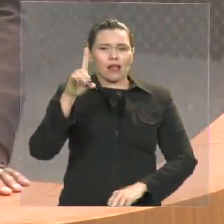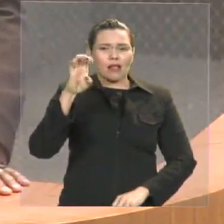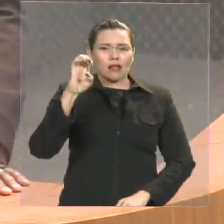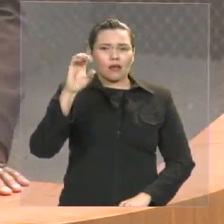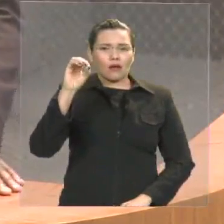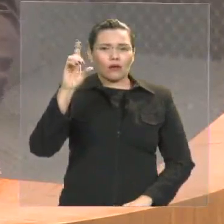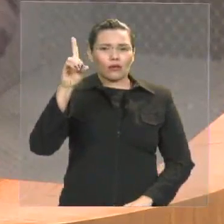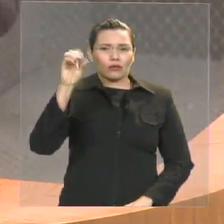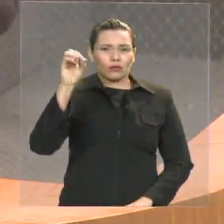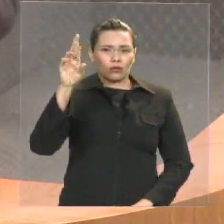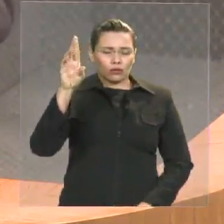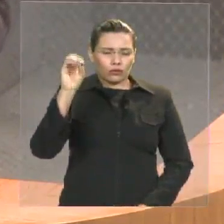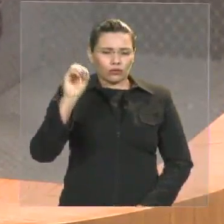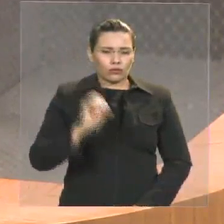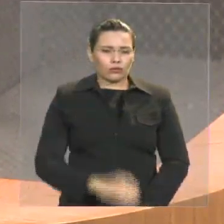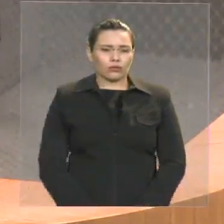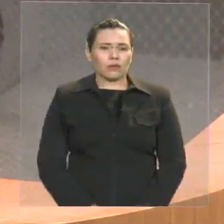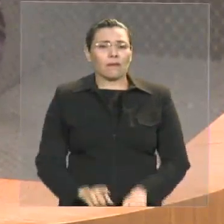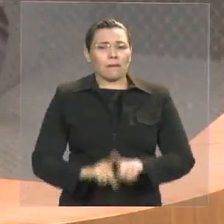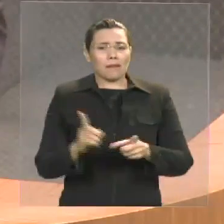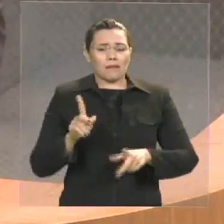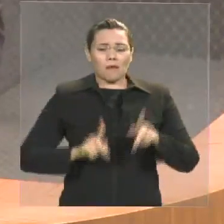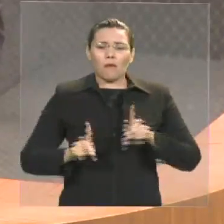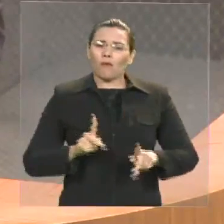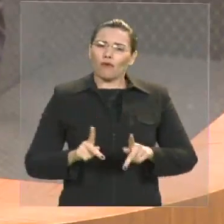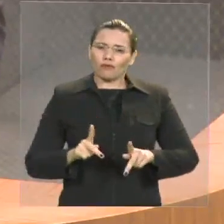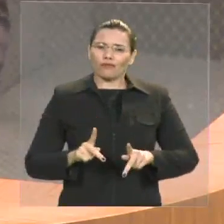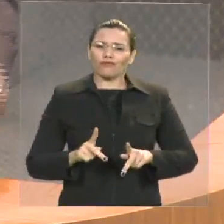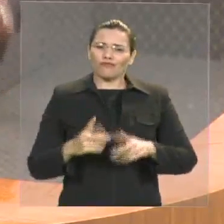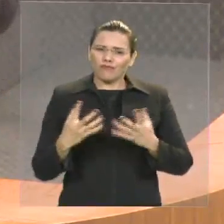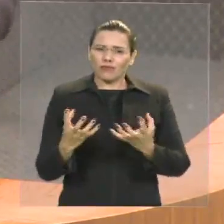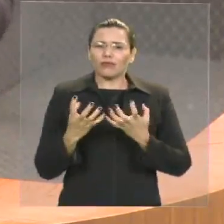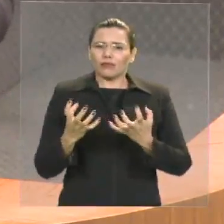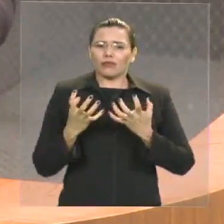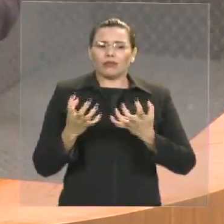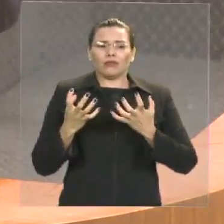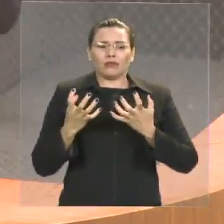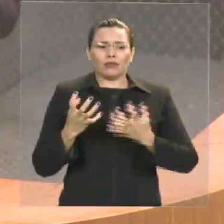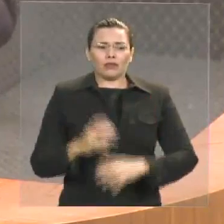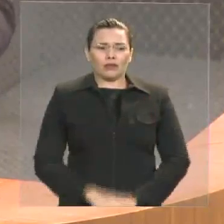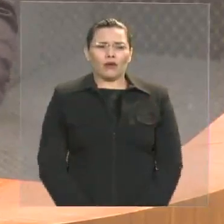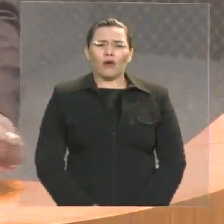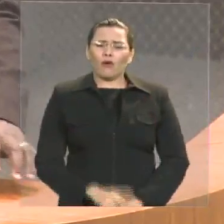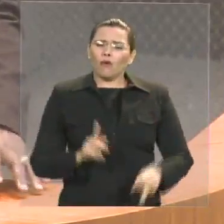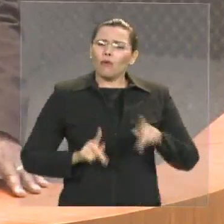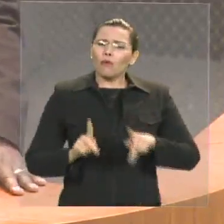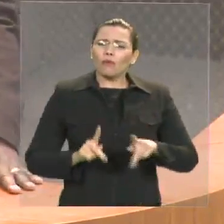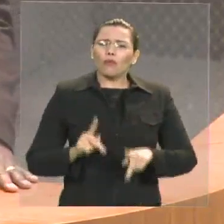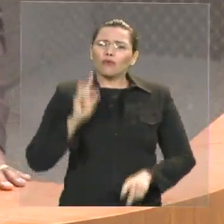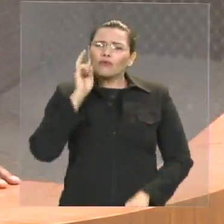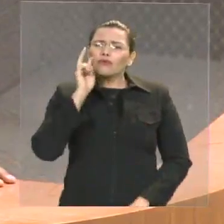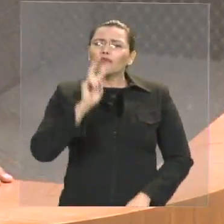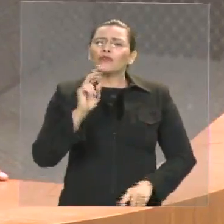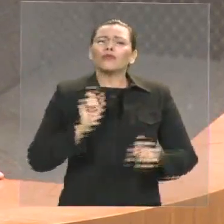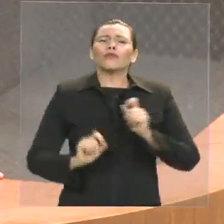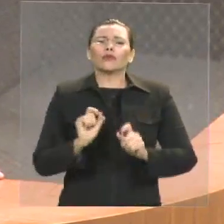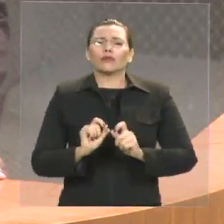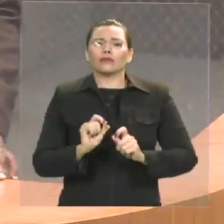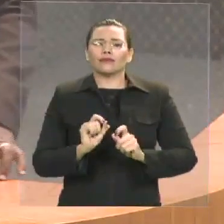o povo viu naquela pessoa a esperança de termos uma cidade melhor,